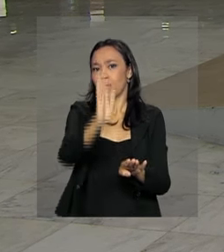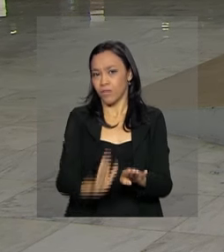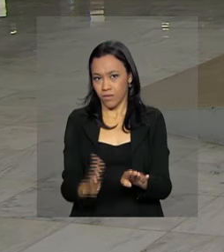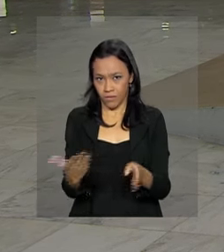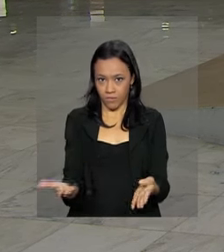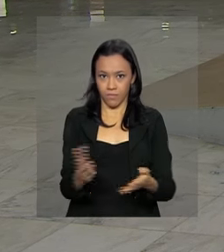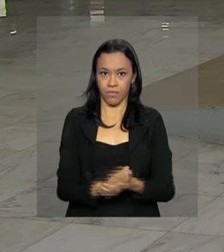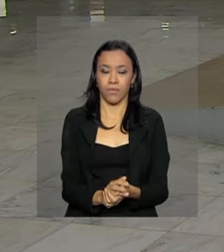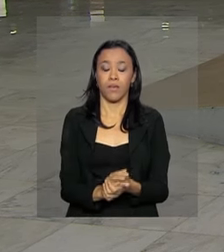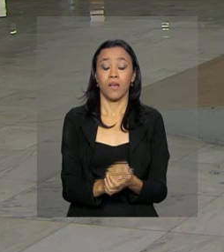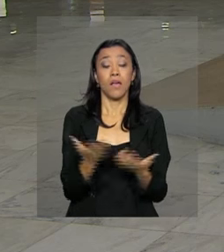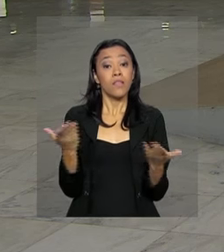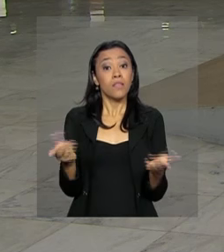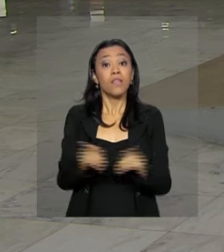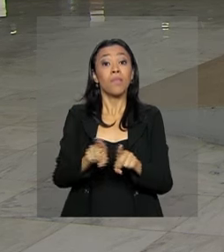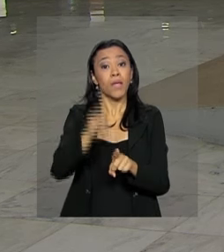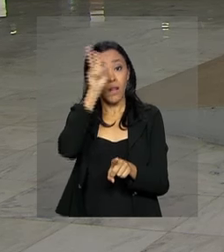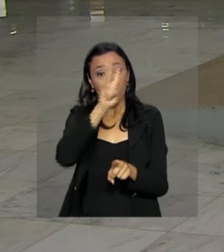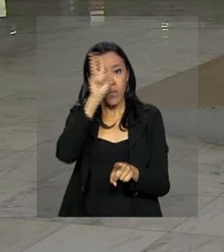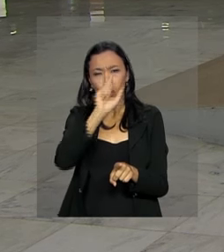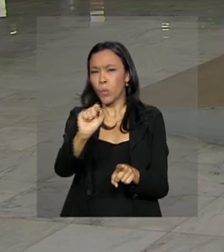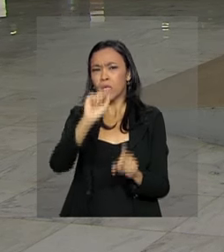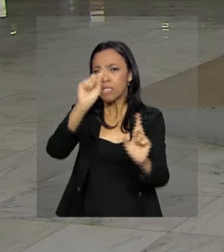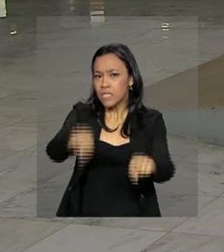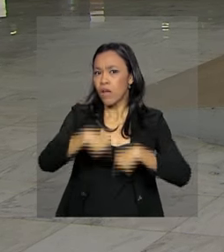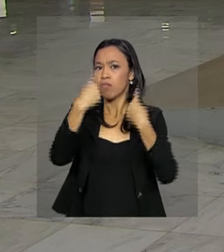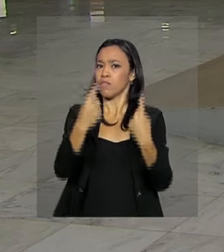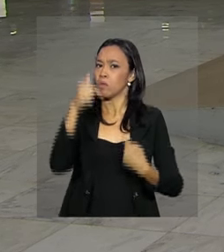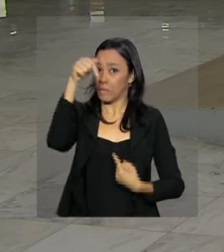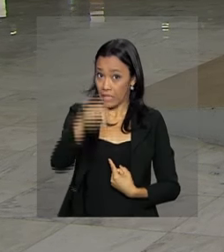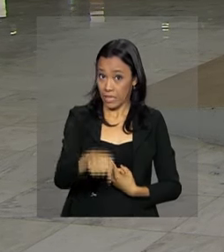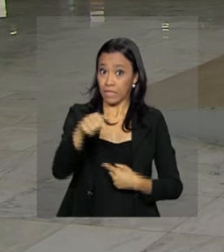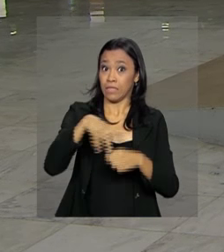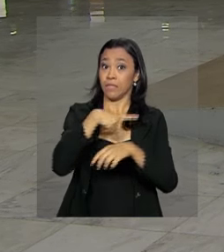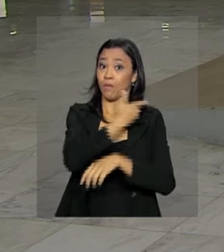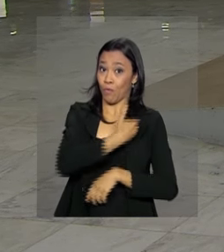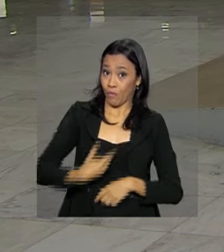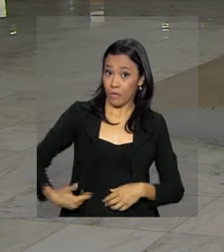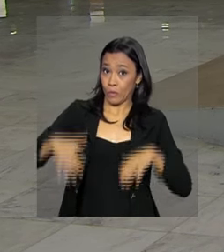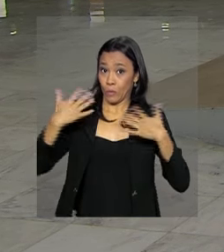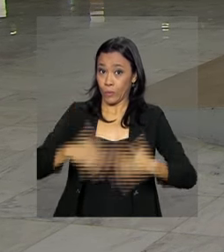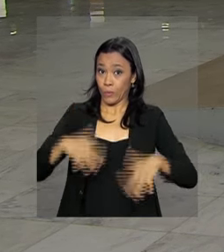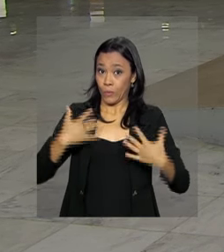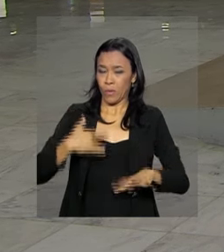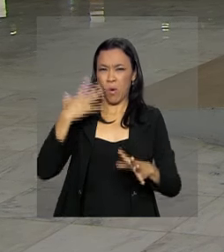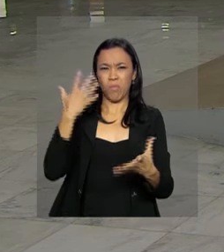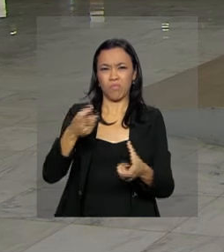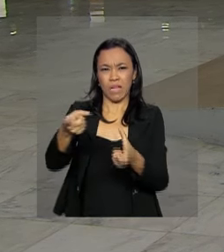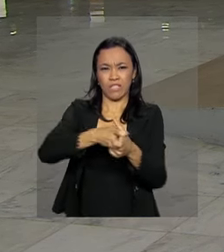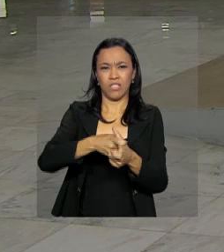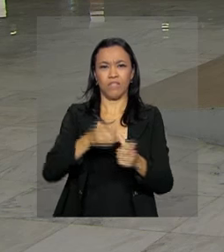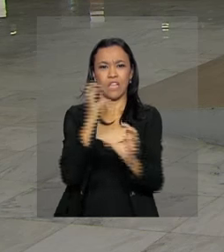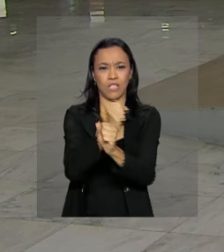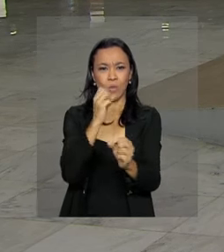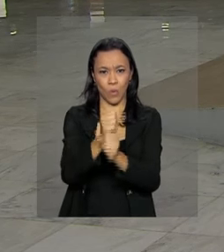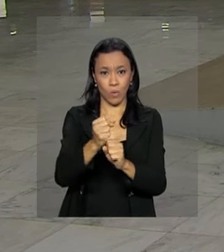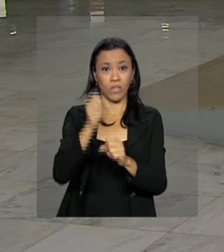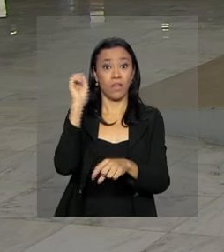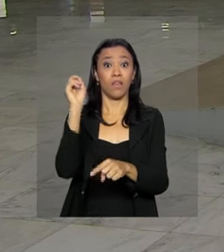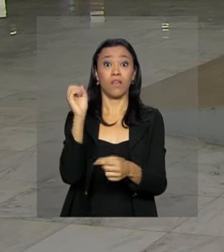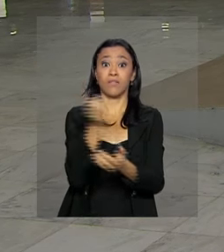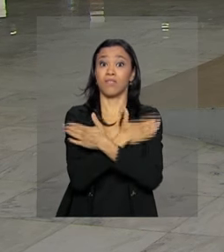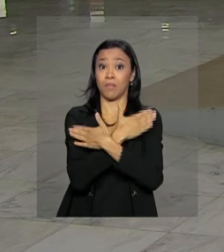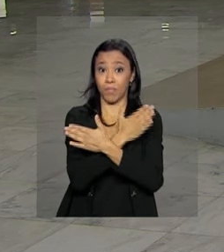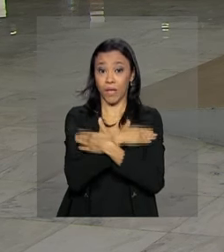específicos. Ele lembrou também dos desafios que esse governo vai enfrentar, como o déficit nas contas públicas e o desemprego, mas disse que é uma